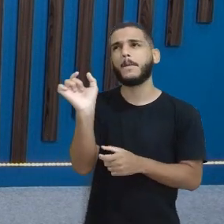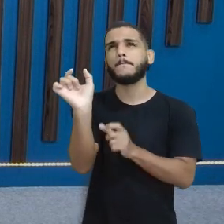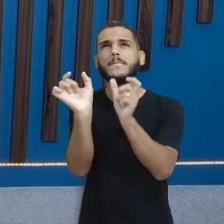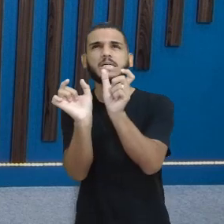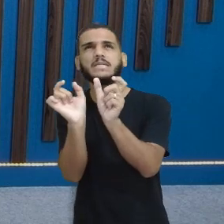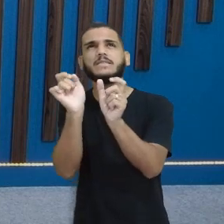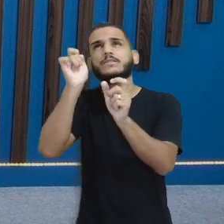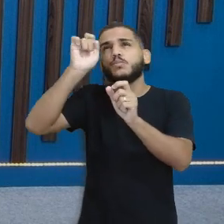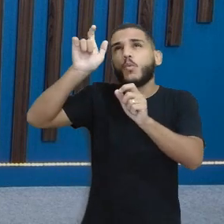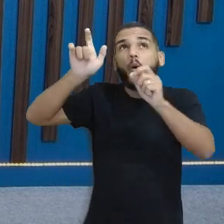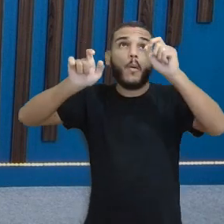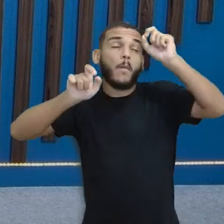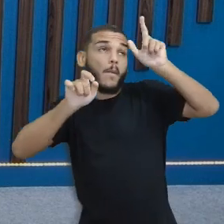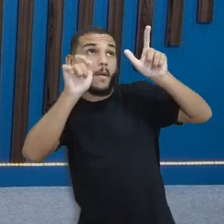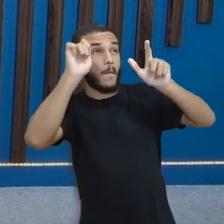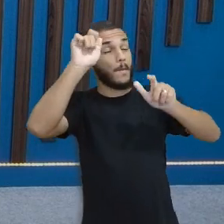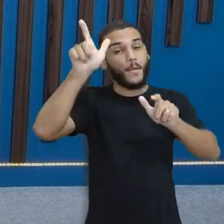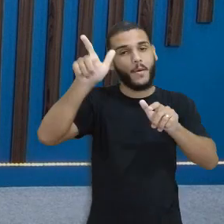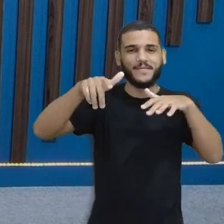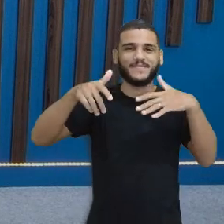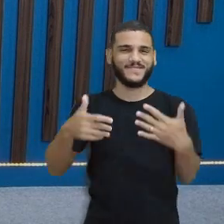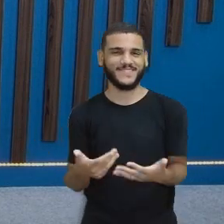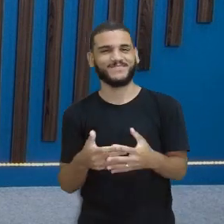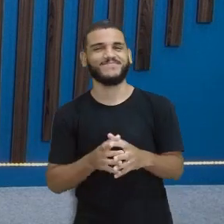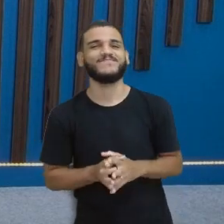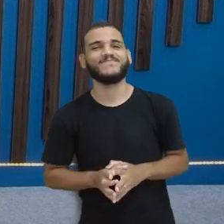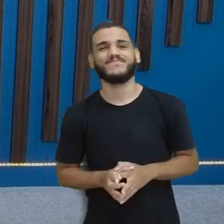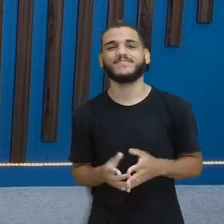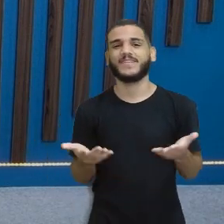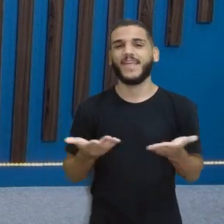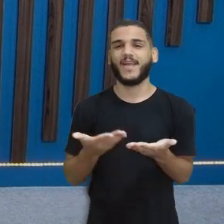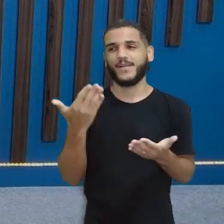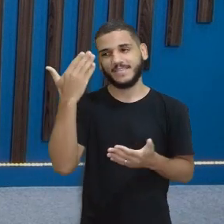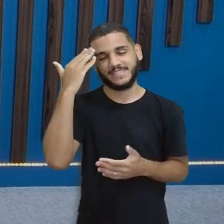soltar Olha aí E agora eu quero saber